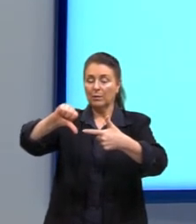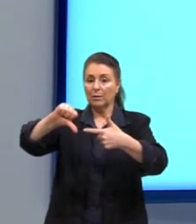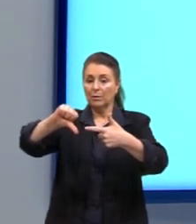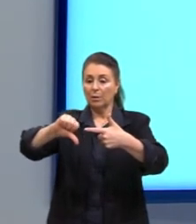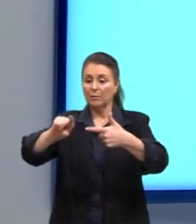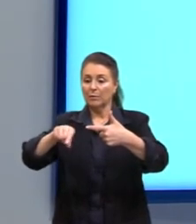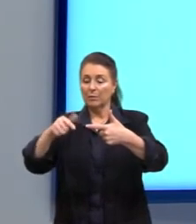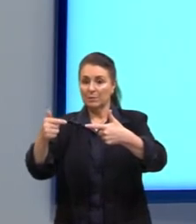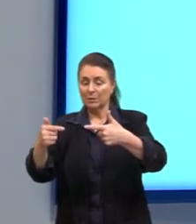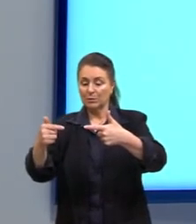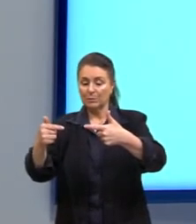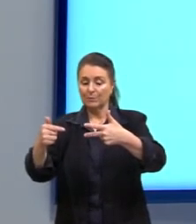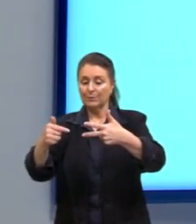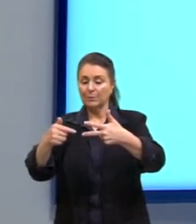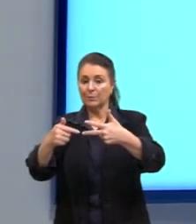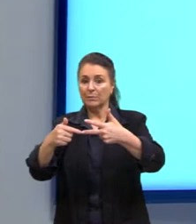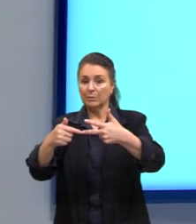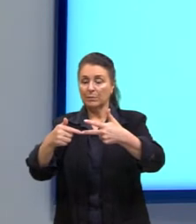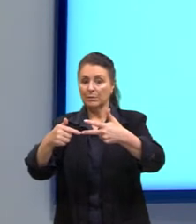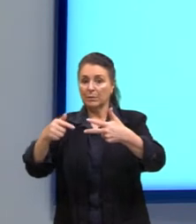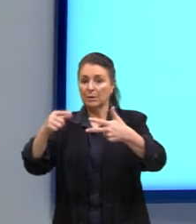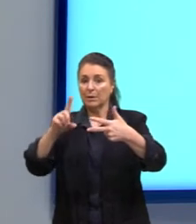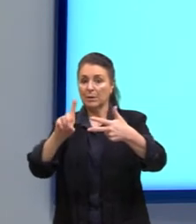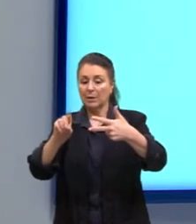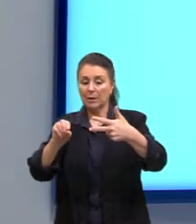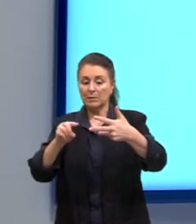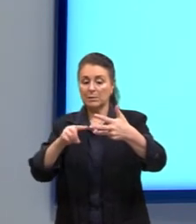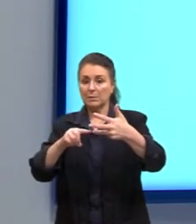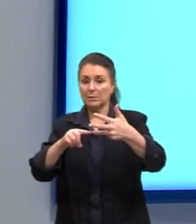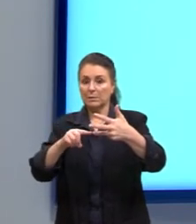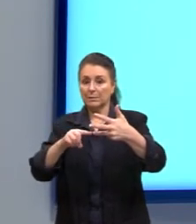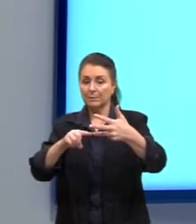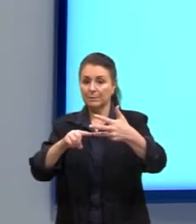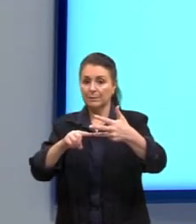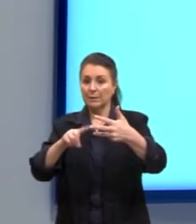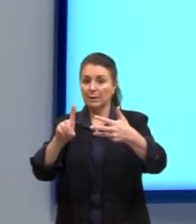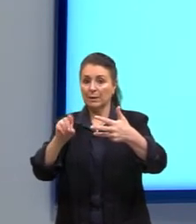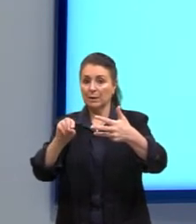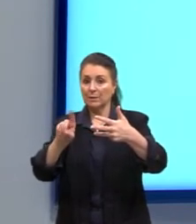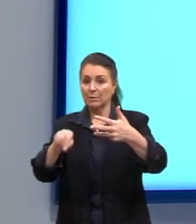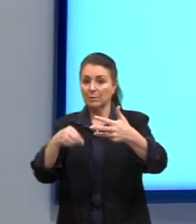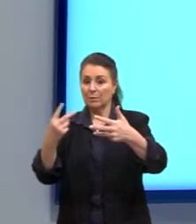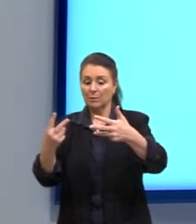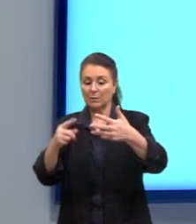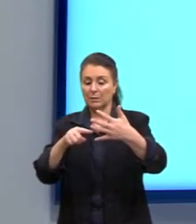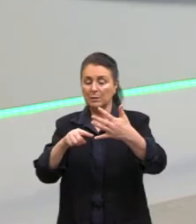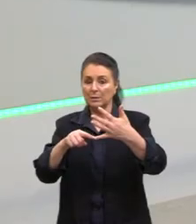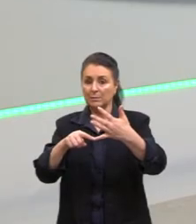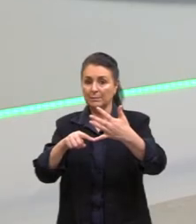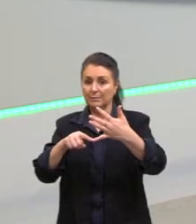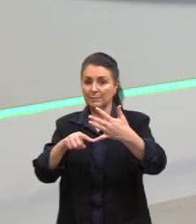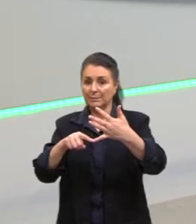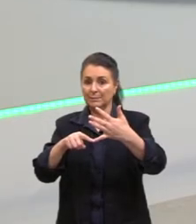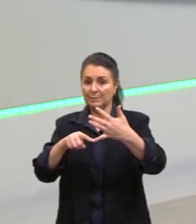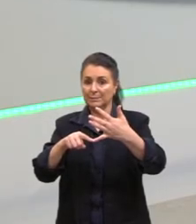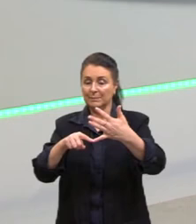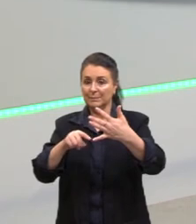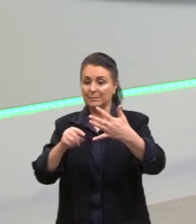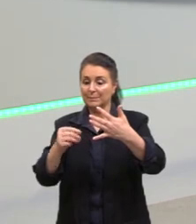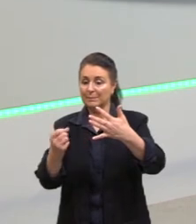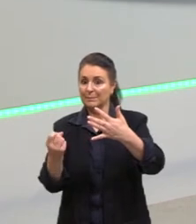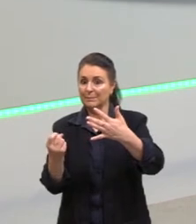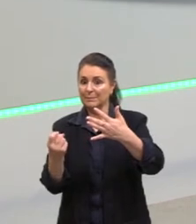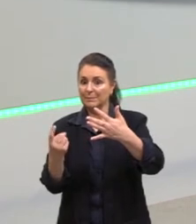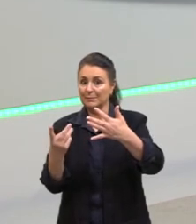,7, a letra C, 10, letra D, 10,2, e na letra E, 13.